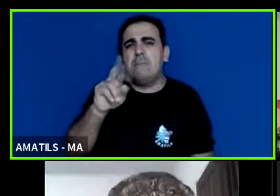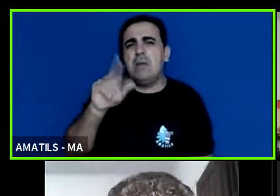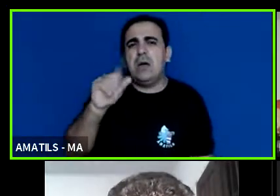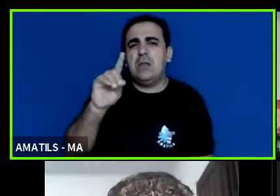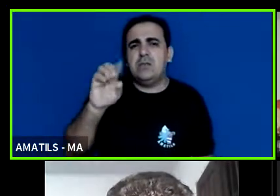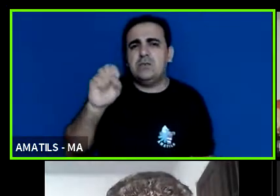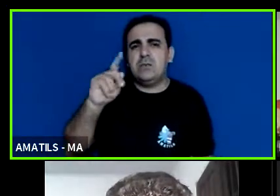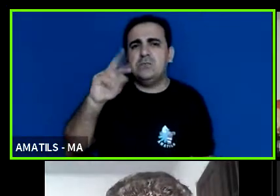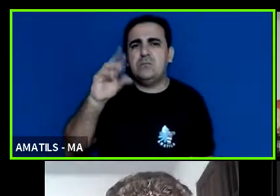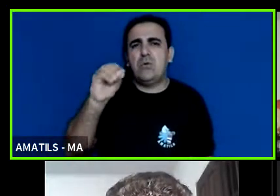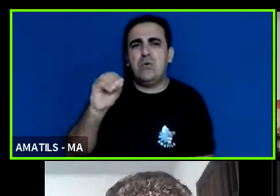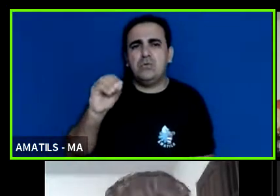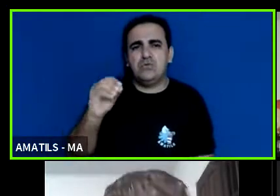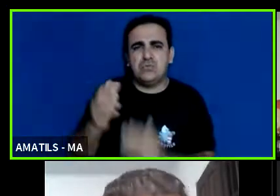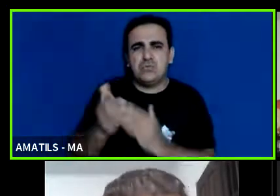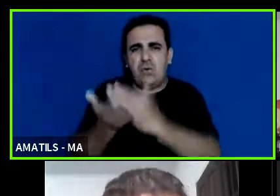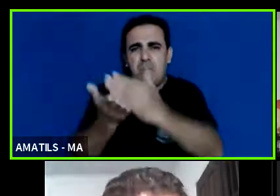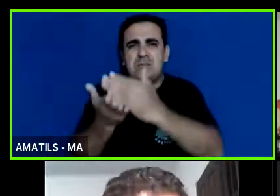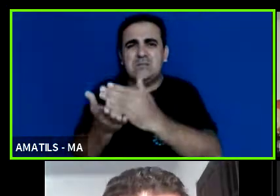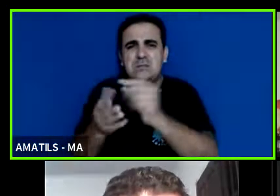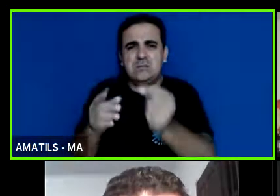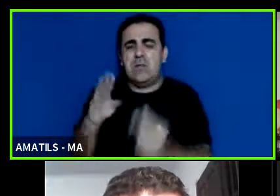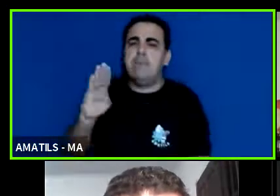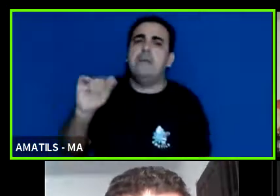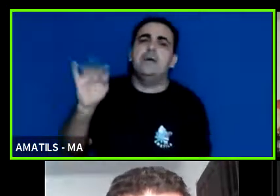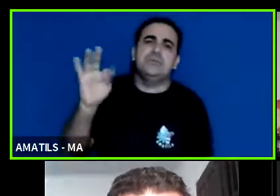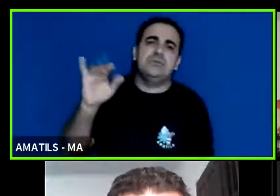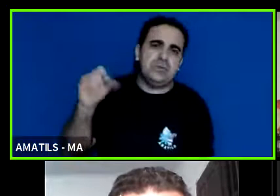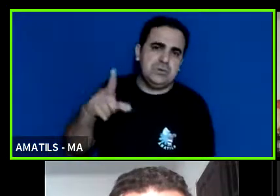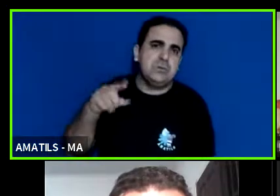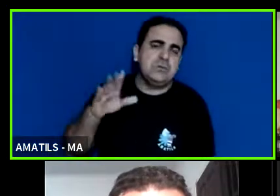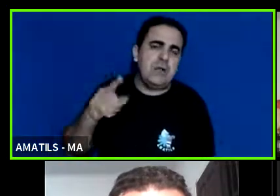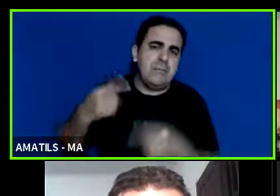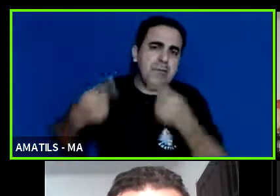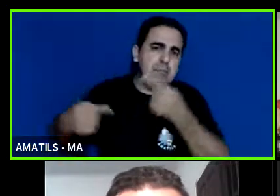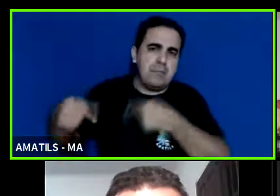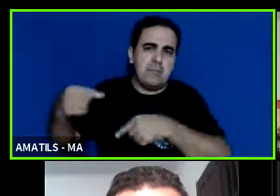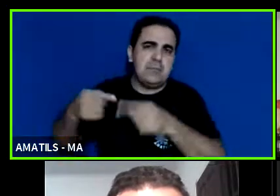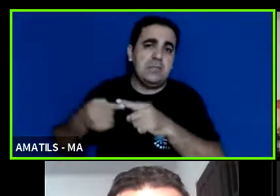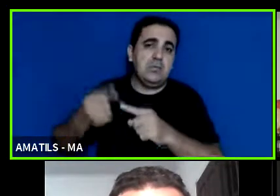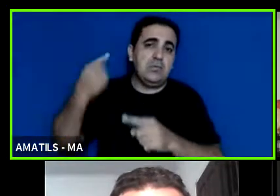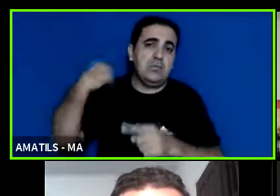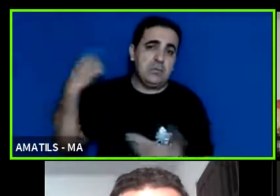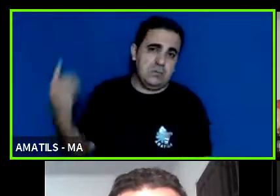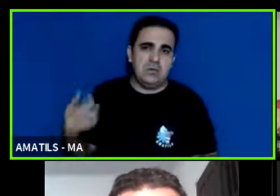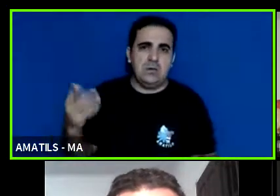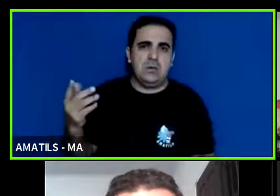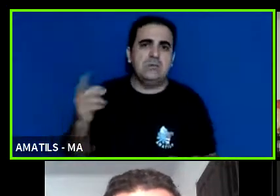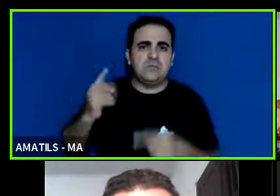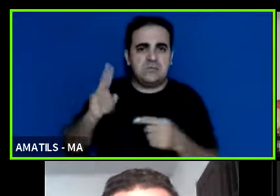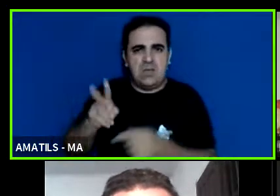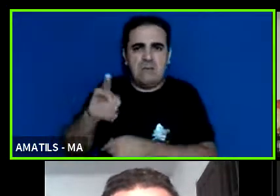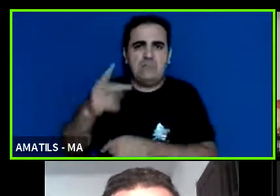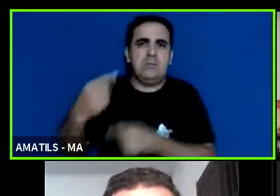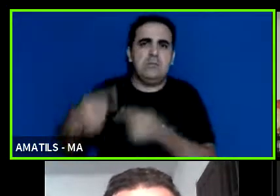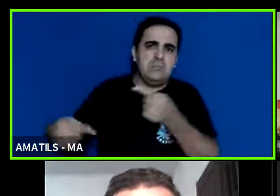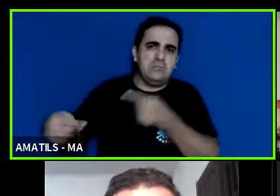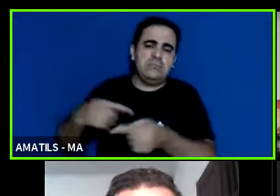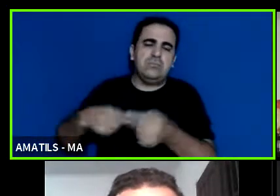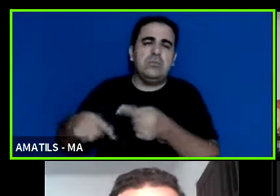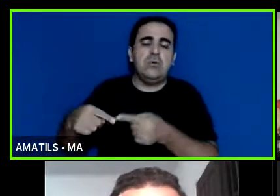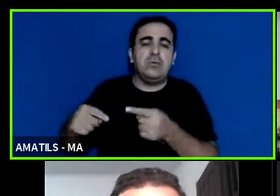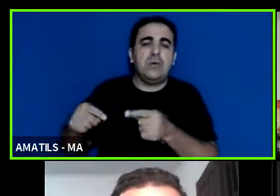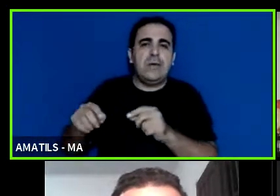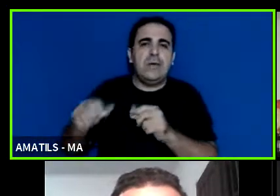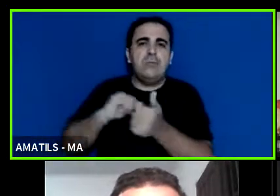também está aí o Batista que está desde o início numa discussão desde que eu conheci ele ele sempre discutiu paradisporto e